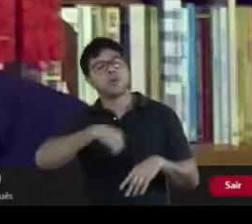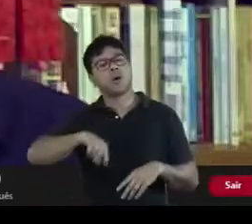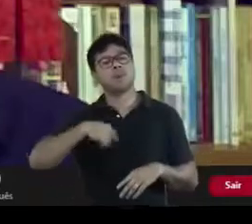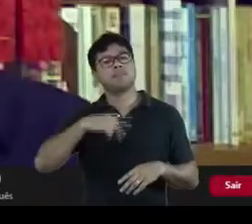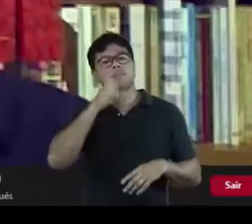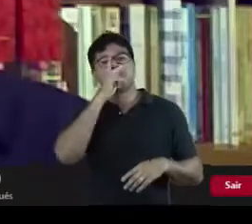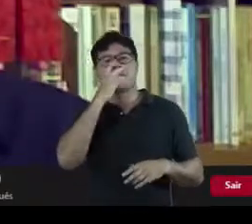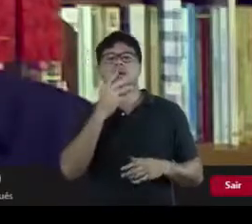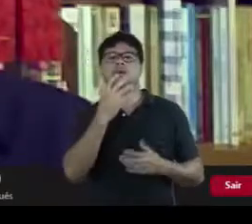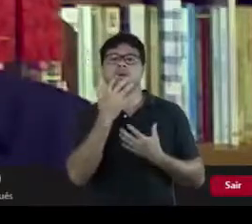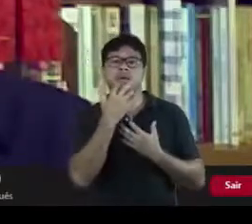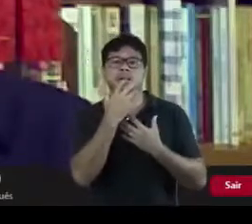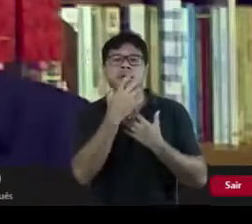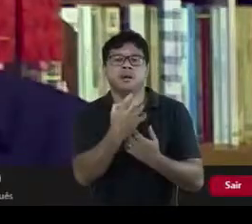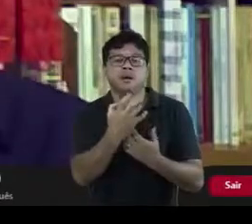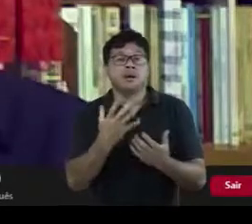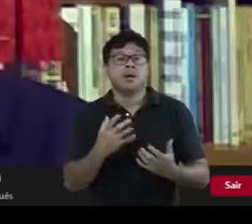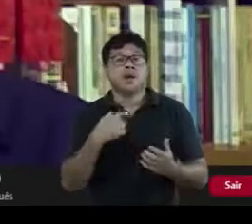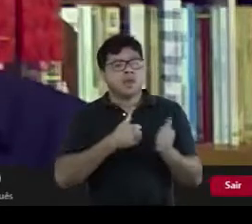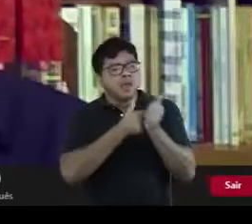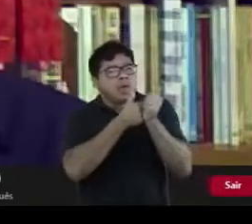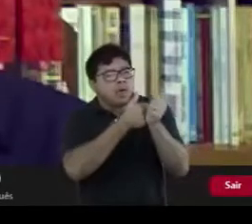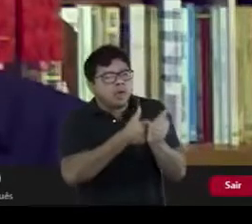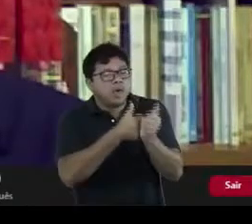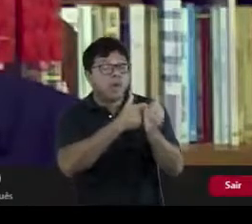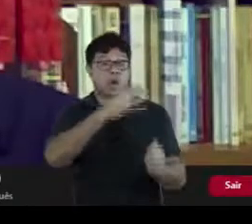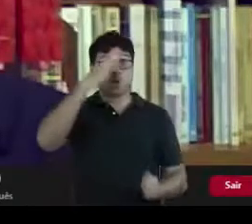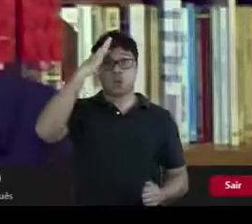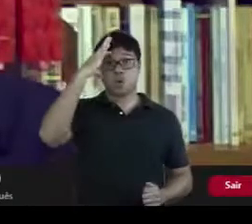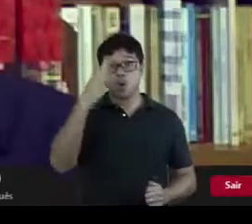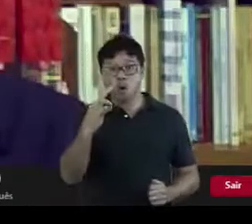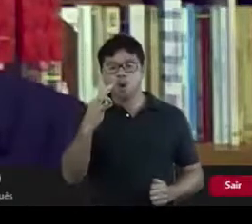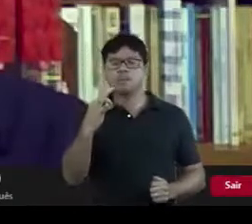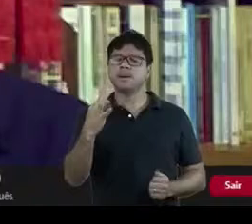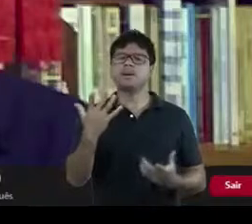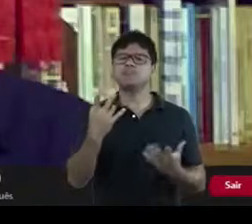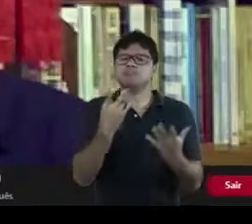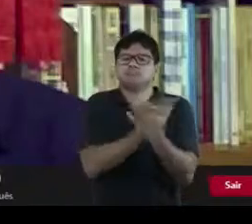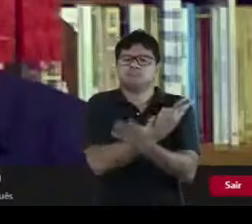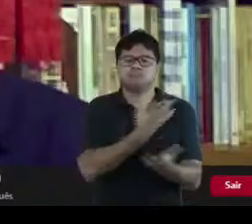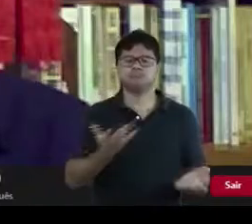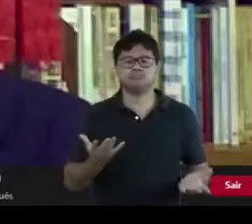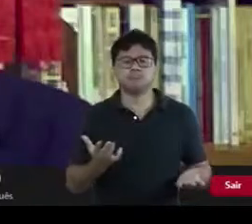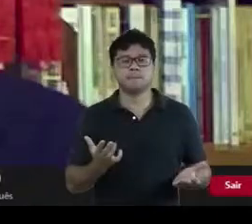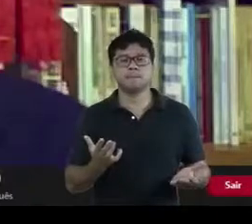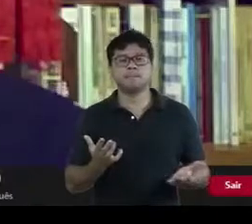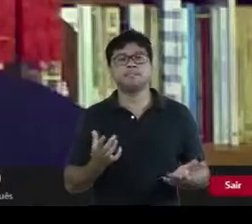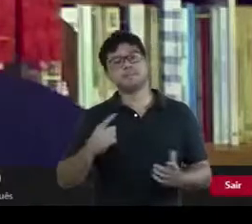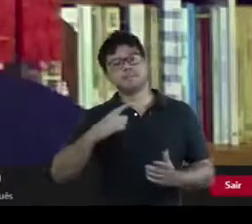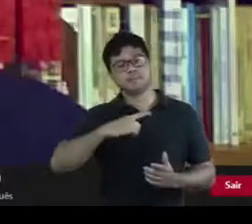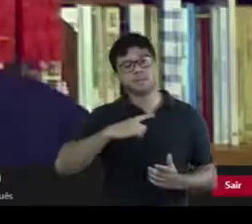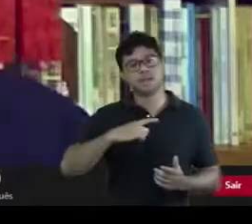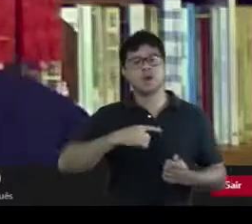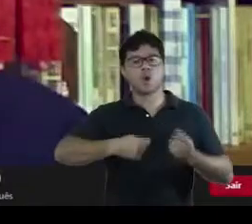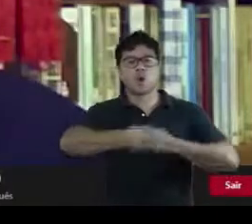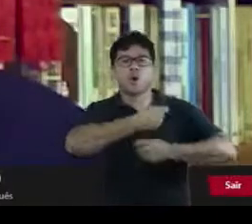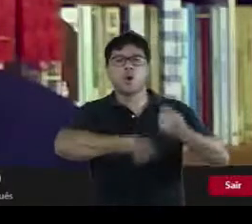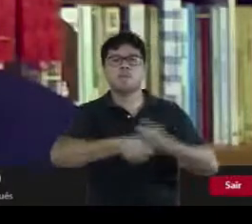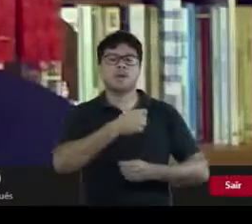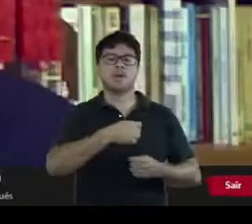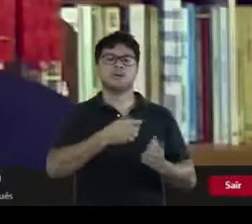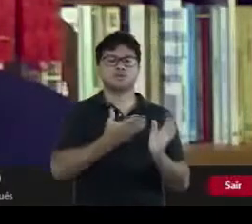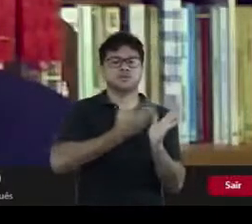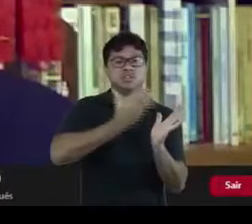a acompanhar e compreender as filigranas que envolvem o comércio de livros